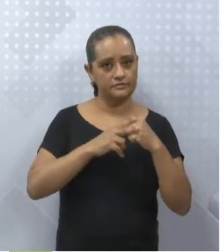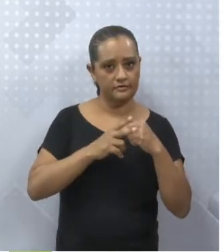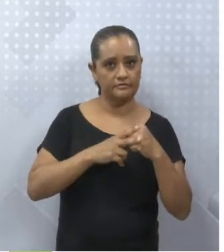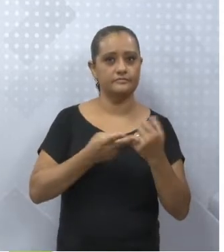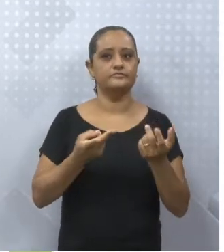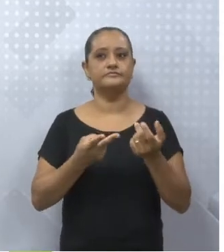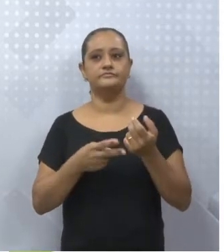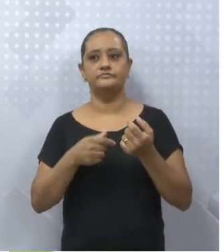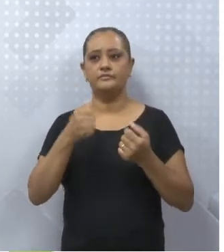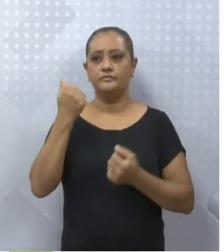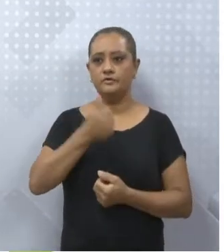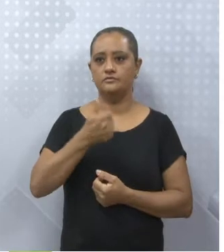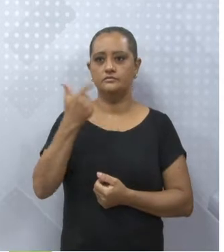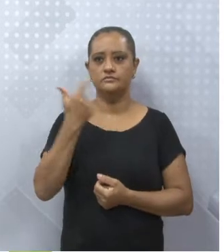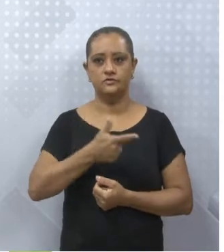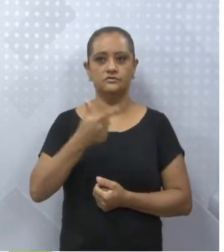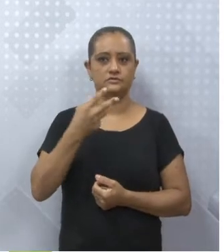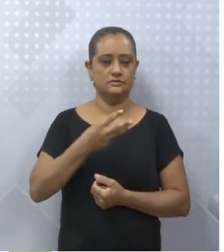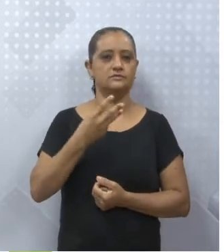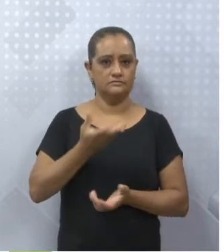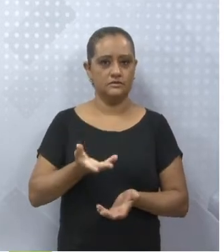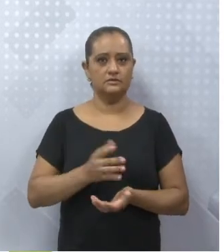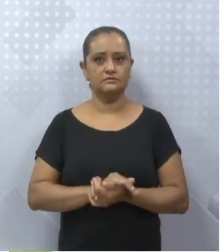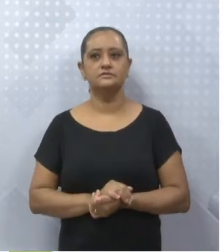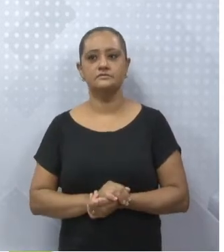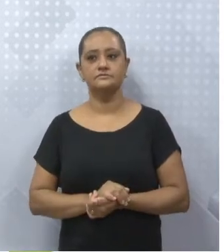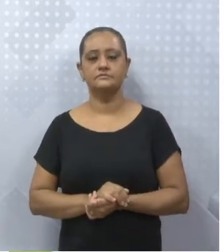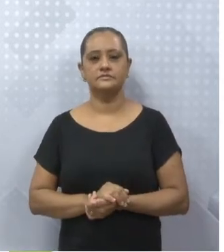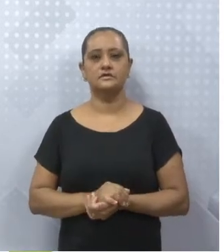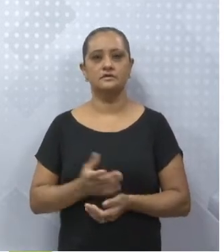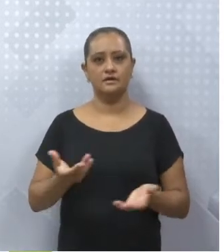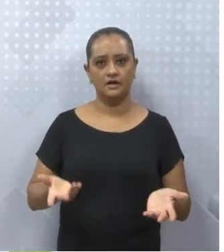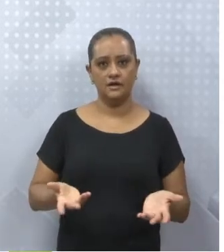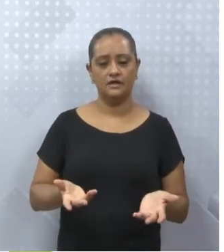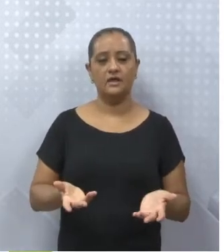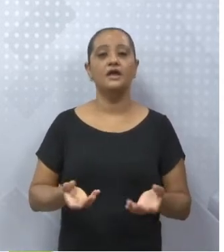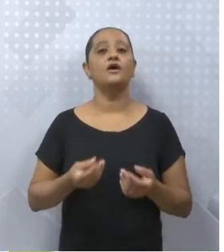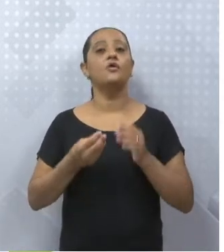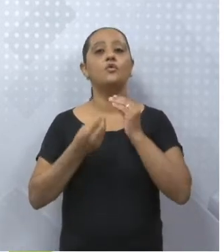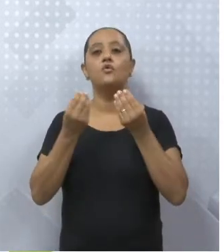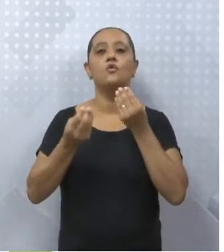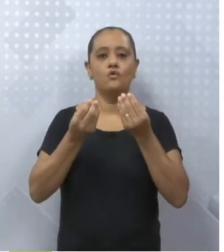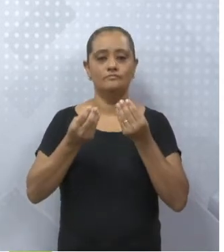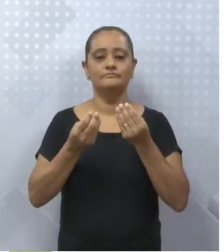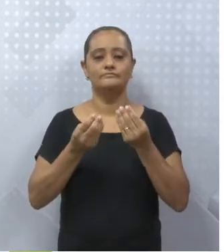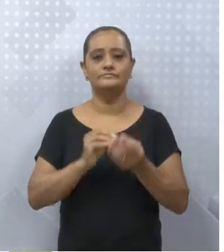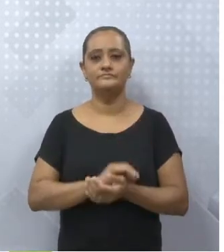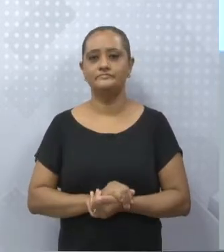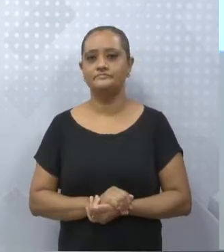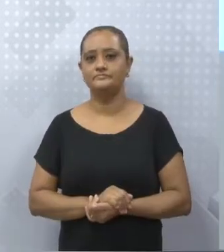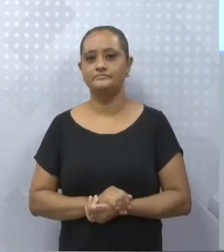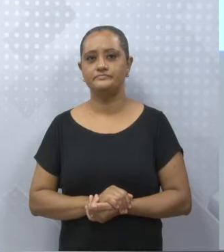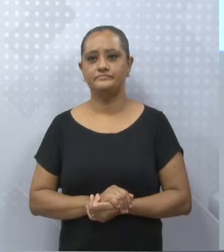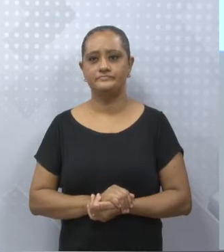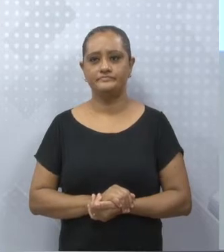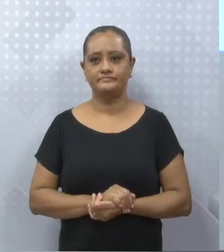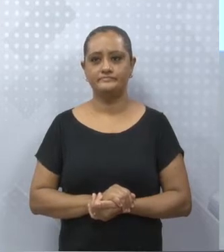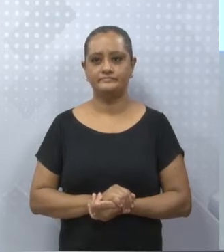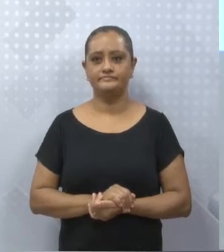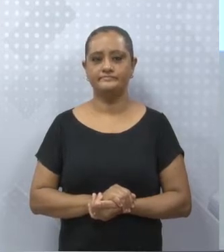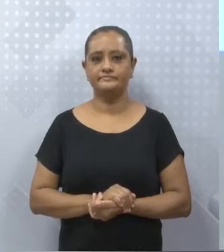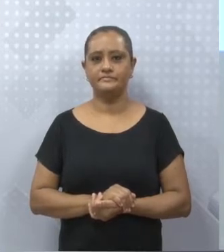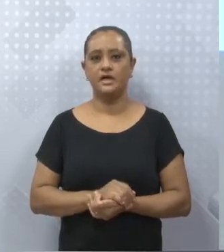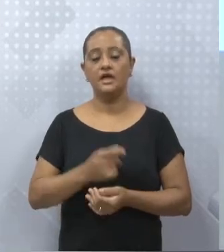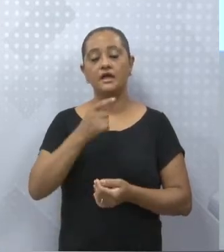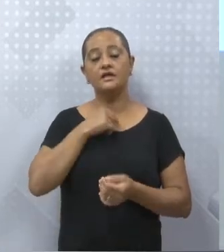transitivo indireto e, ao mesmo tempo, verbo transitivo direto e indireto. Ora, e um